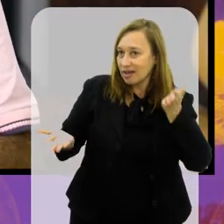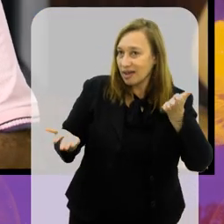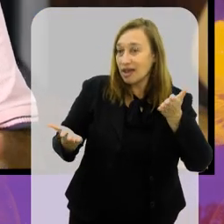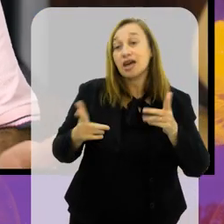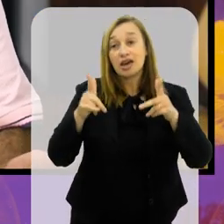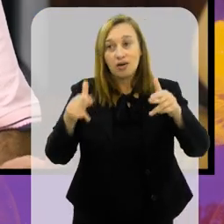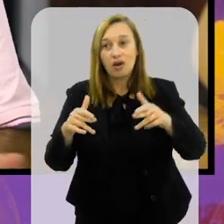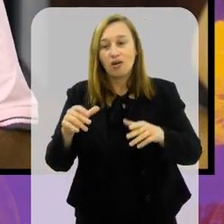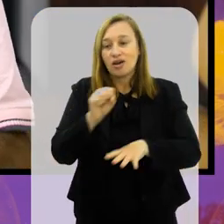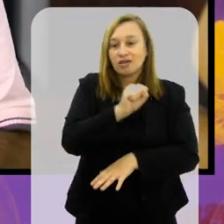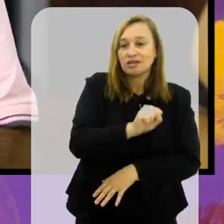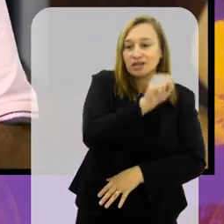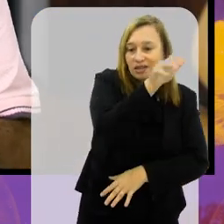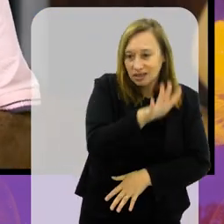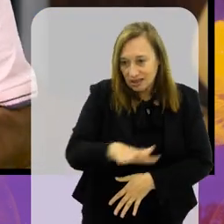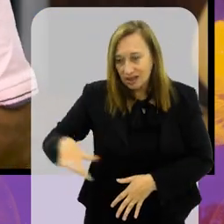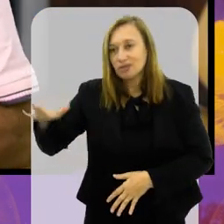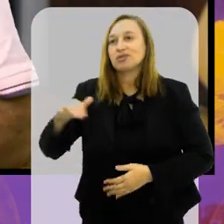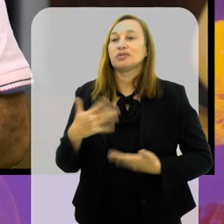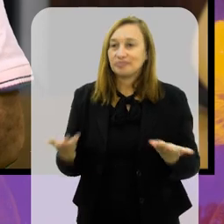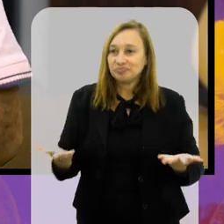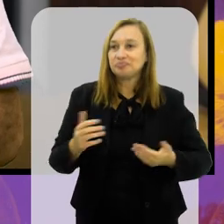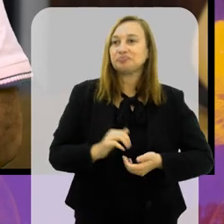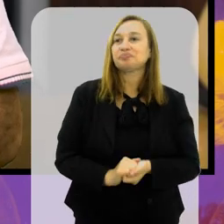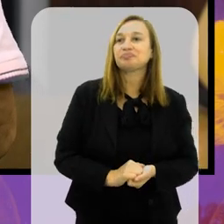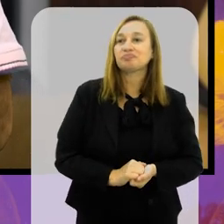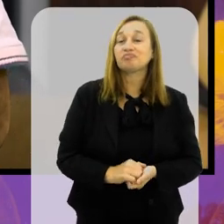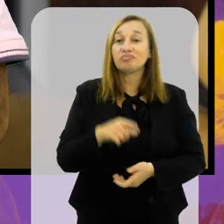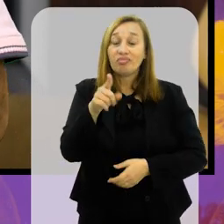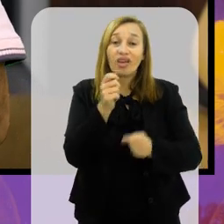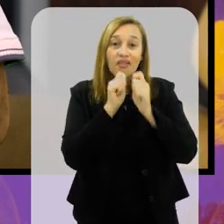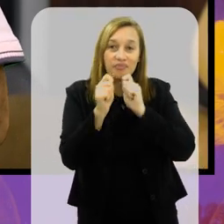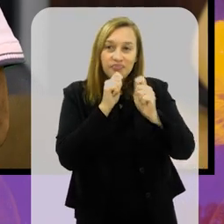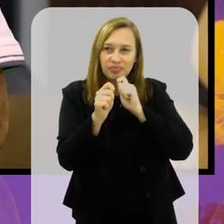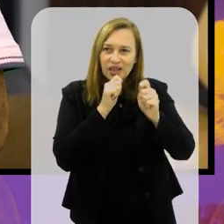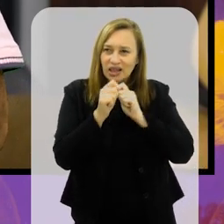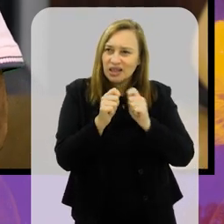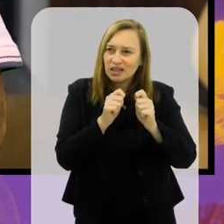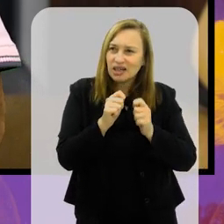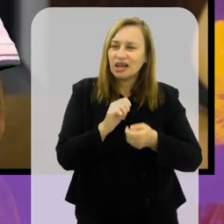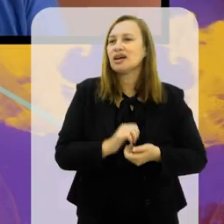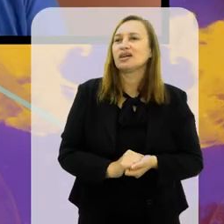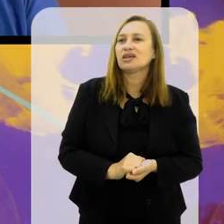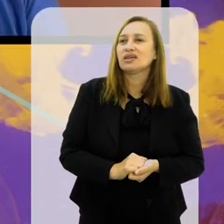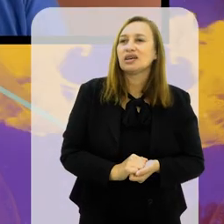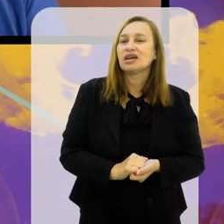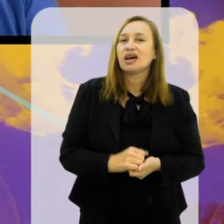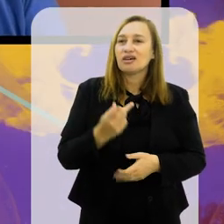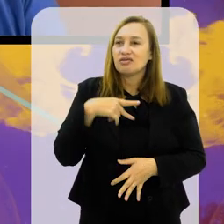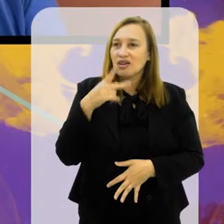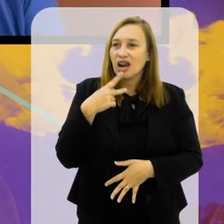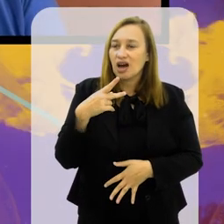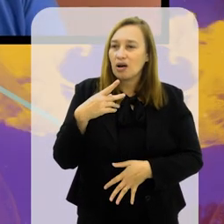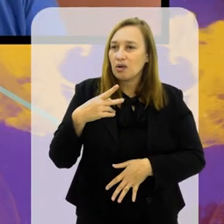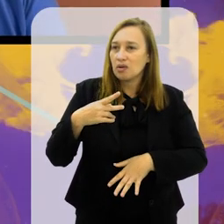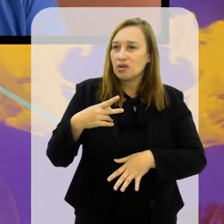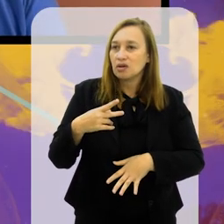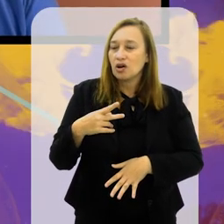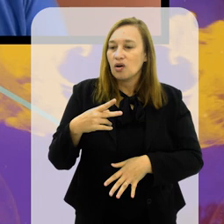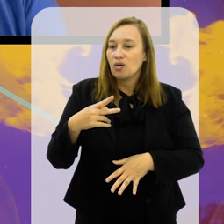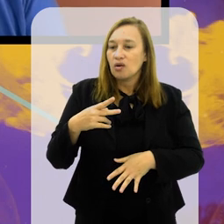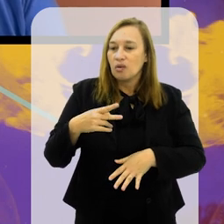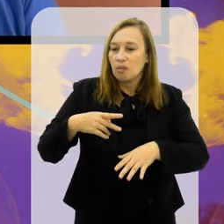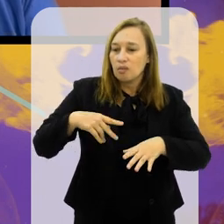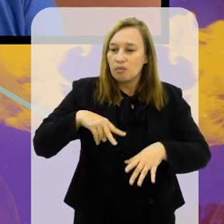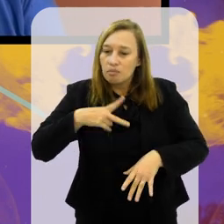que também é uma cidade praia, como também é Santos. Ô Wellington... O Pepe diz, se você entrevistar o Pepe, ele fala